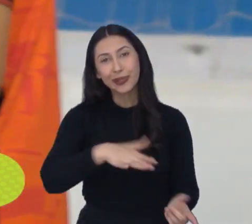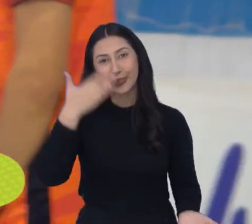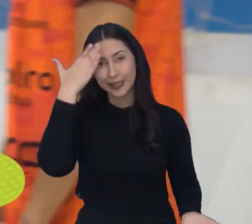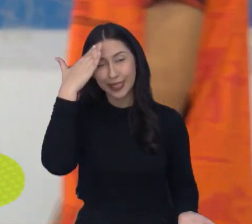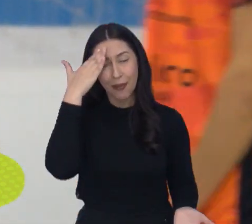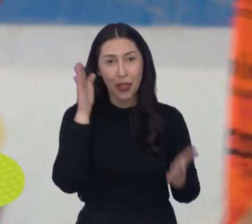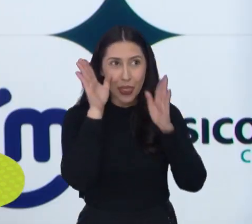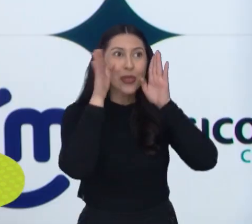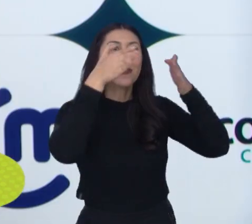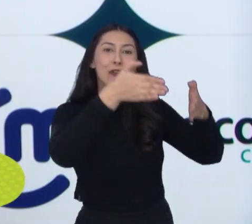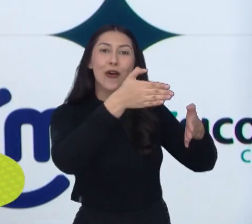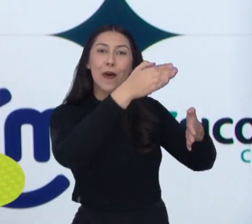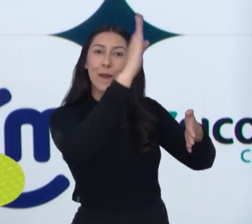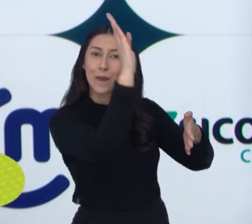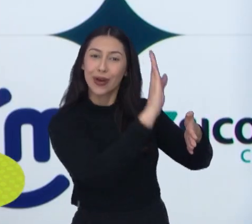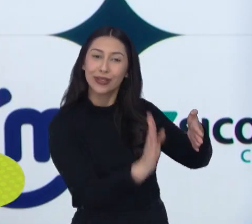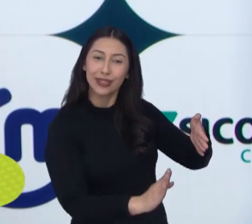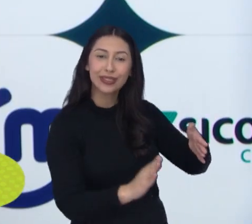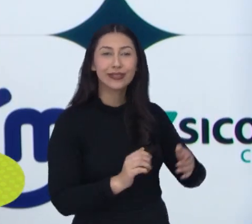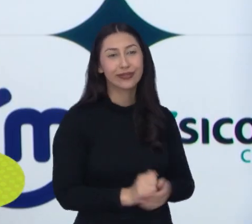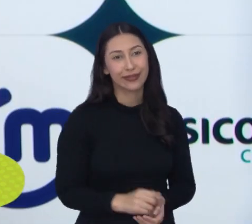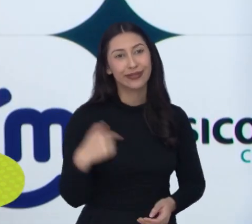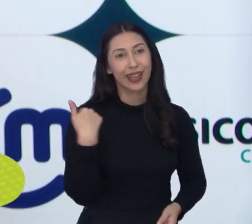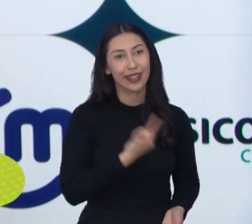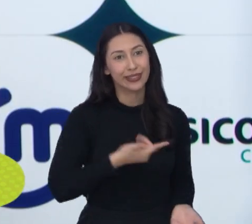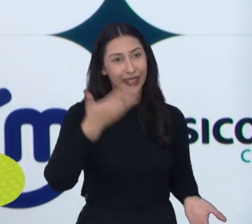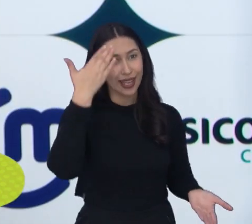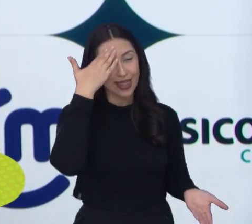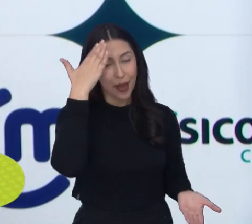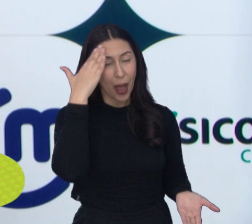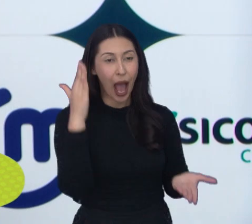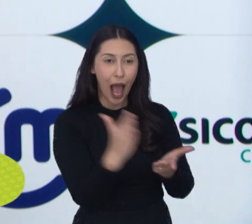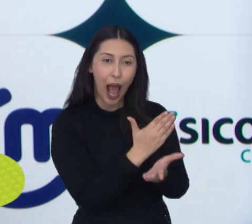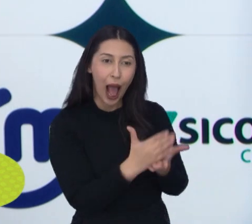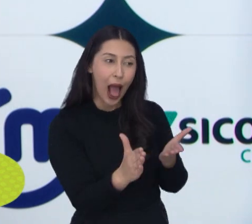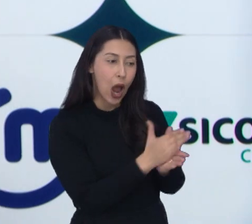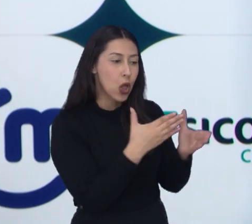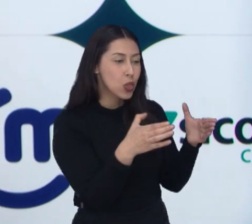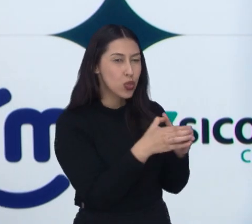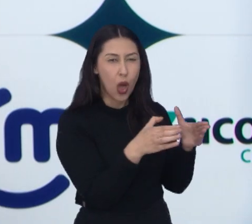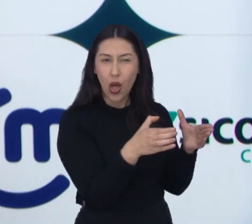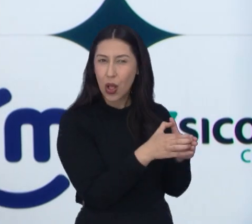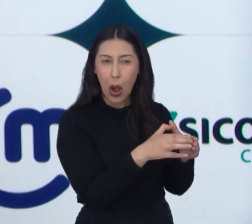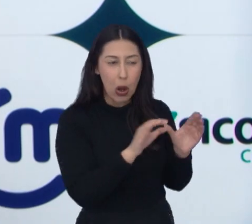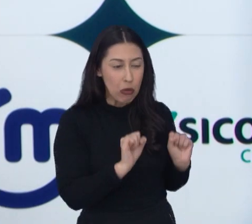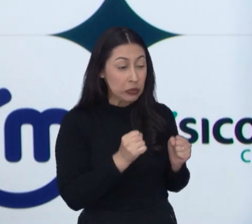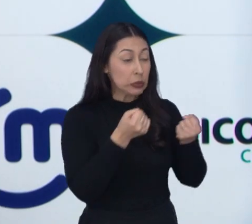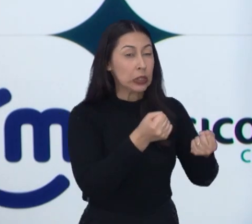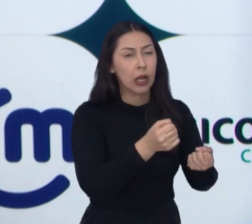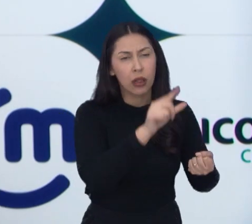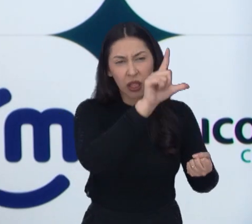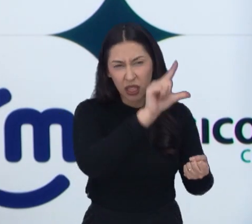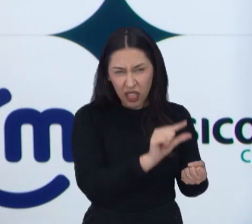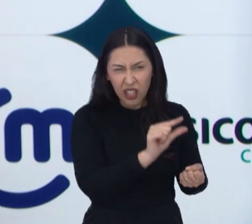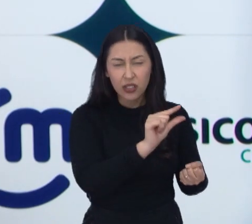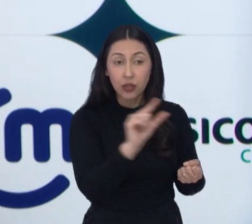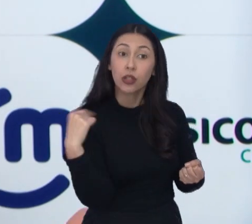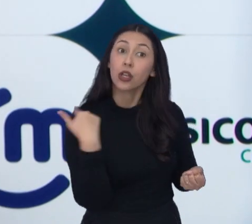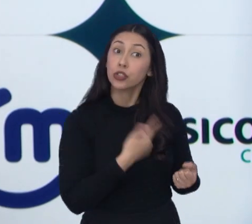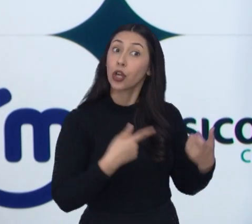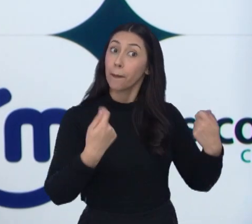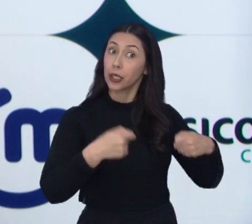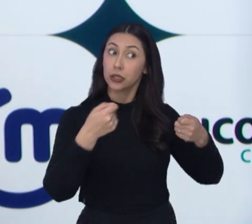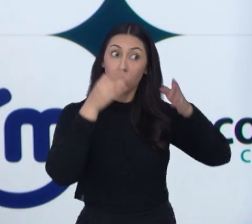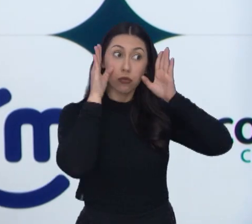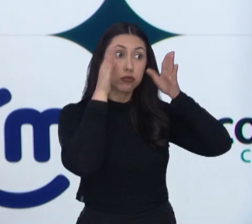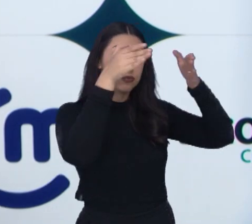é a Liga Nacional. A gente sabe que tem uns times que investem menos, que é o São José, que você tem que entrar com a cabeça, mesmo assim você